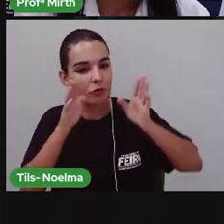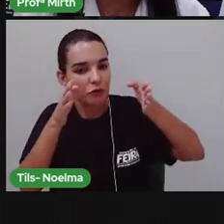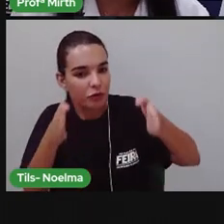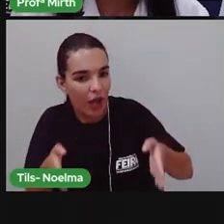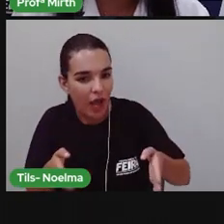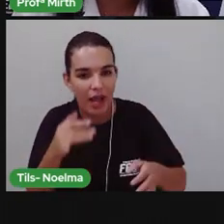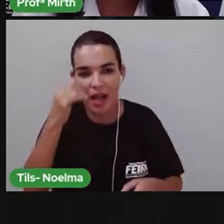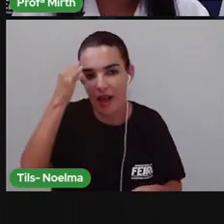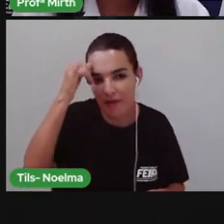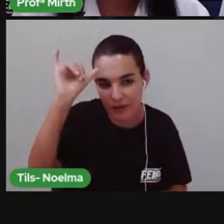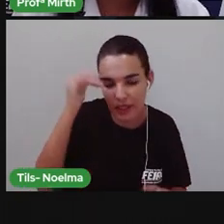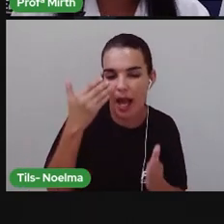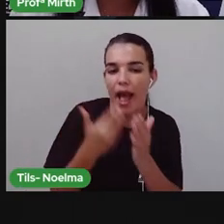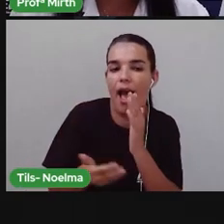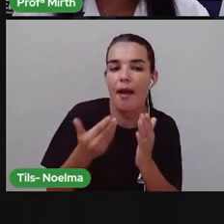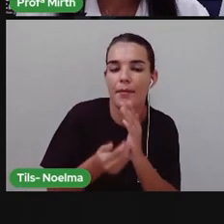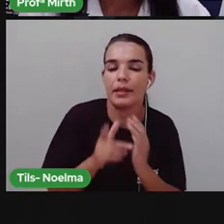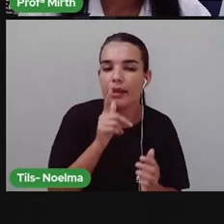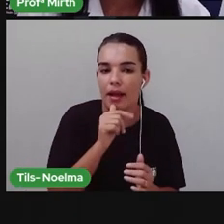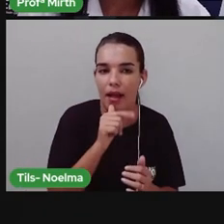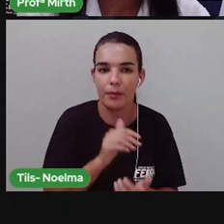evitar aí A perda de água